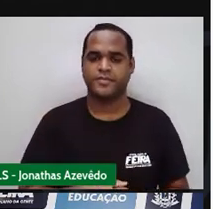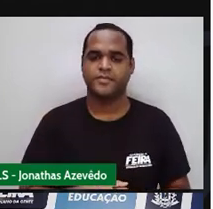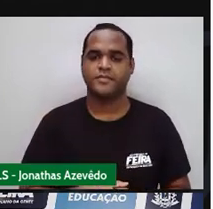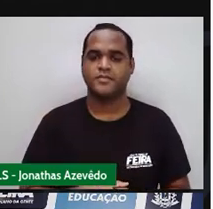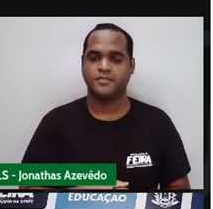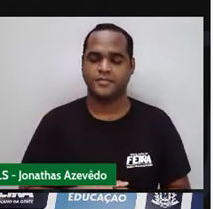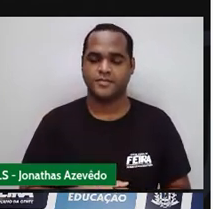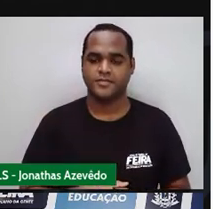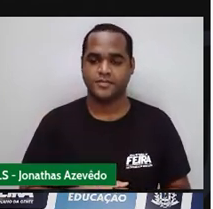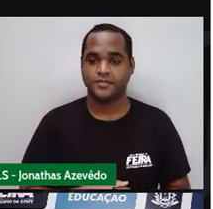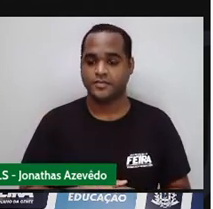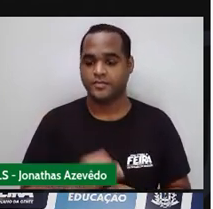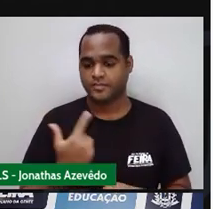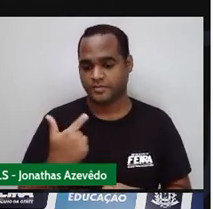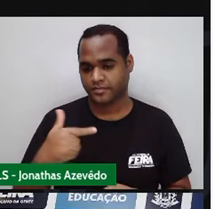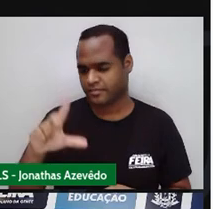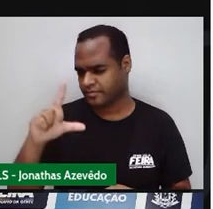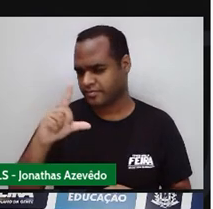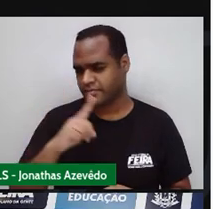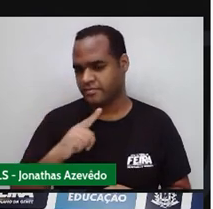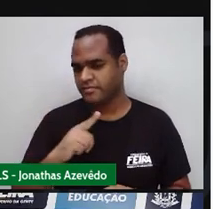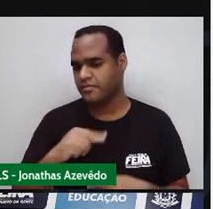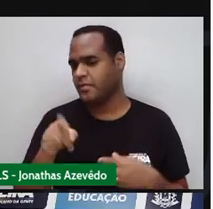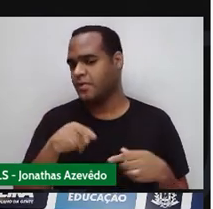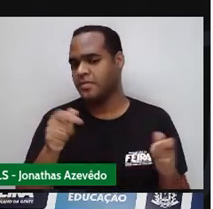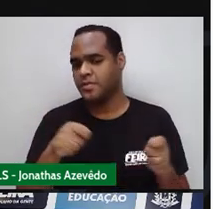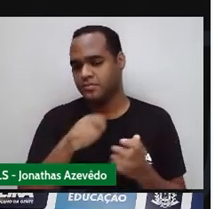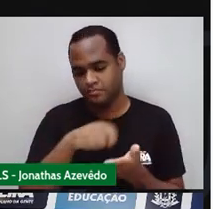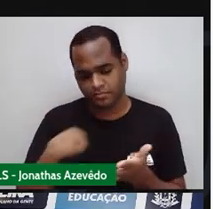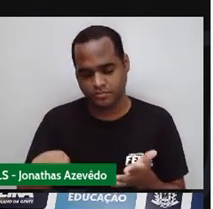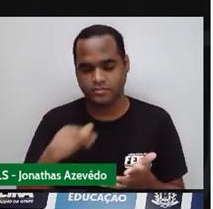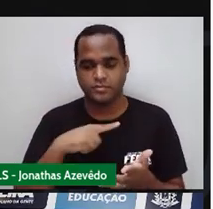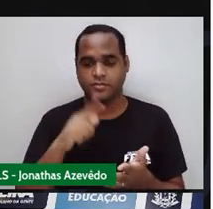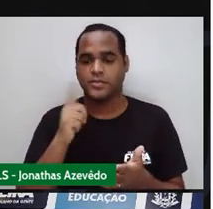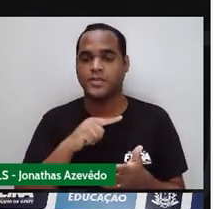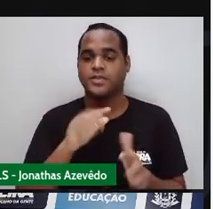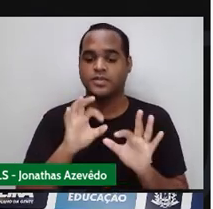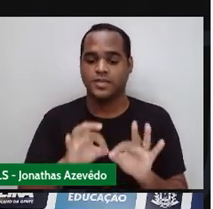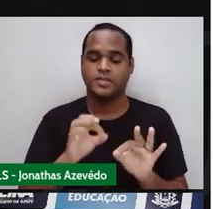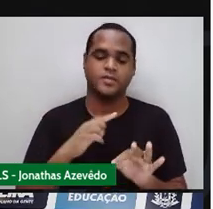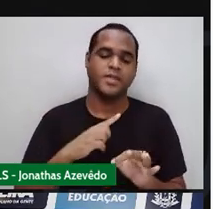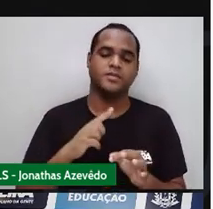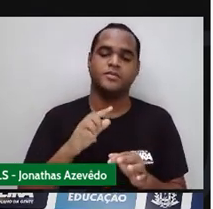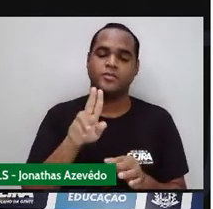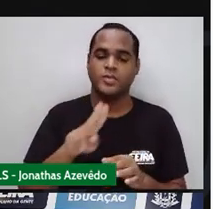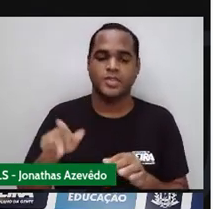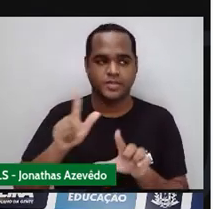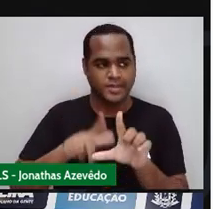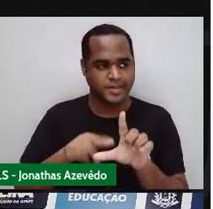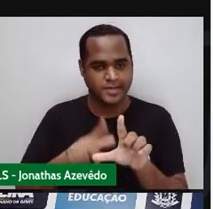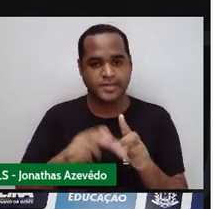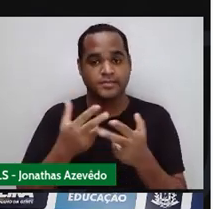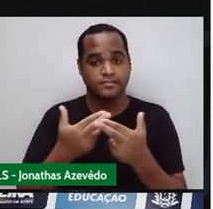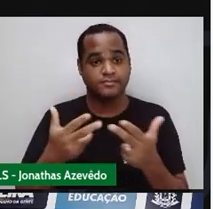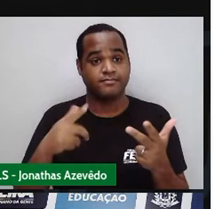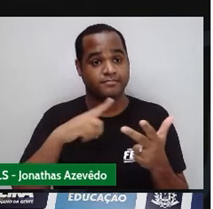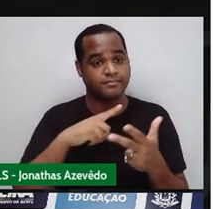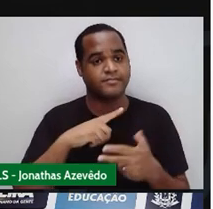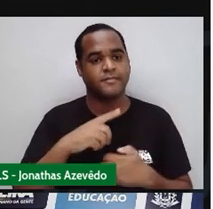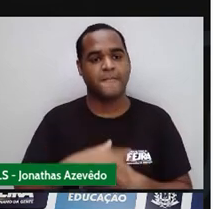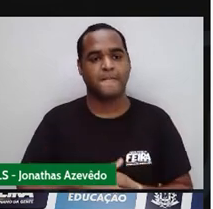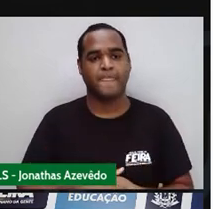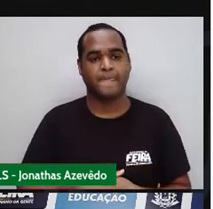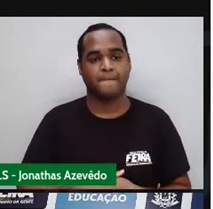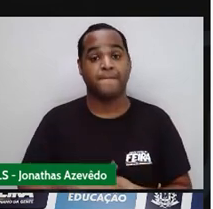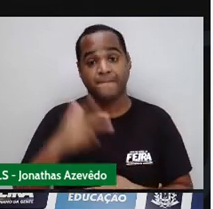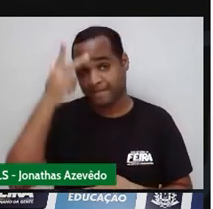Mas existe outra forma De a gente escrever isso Que é usando letras Tá? Quando a